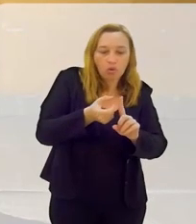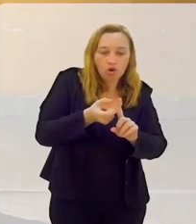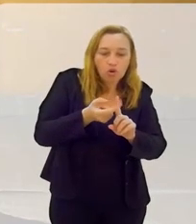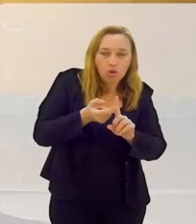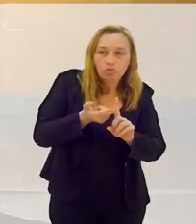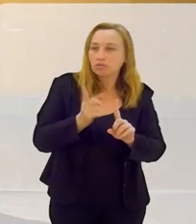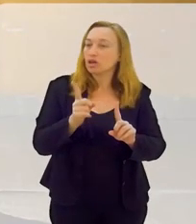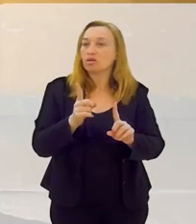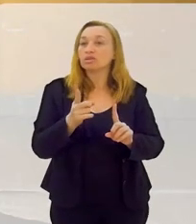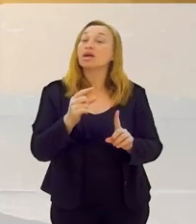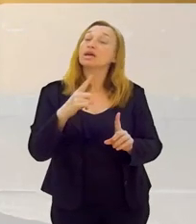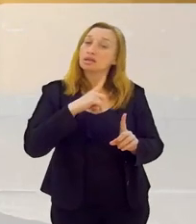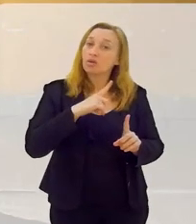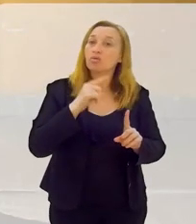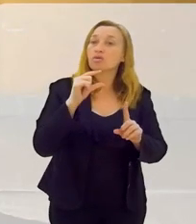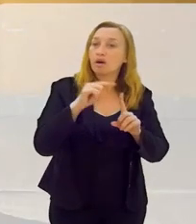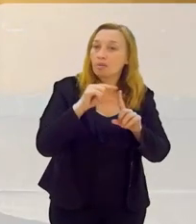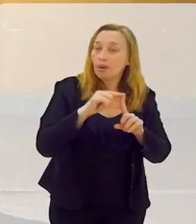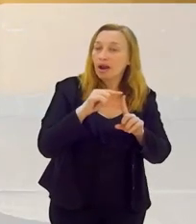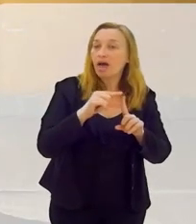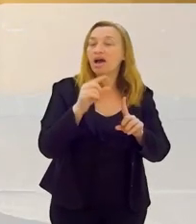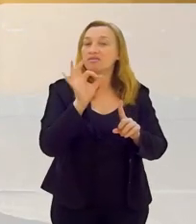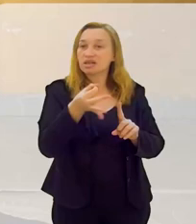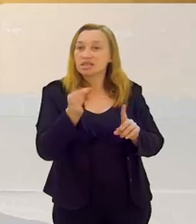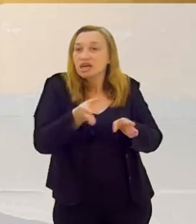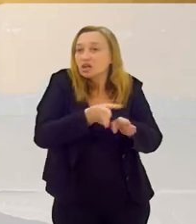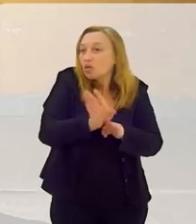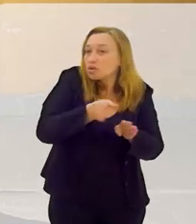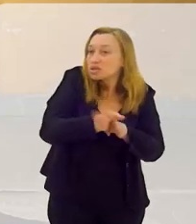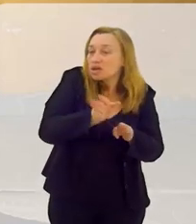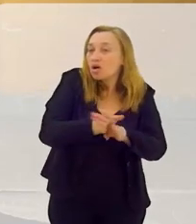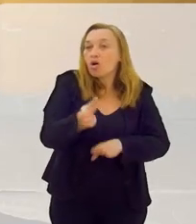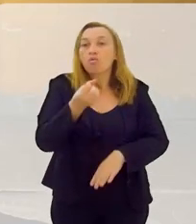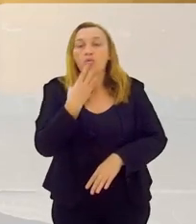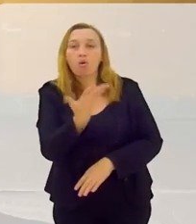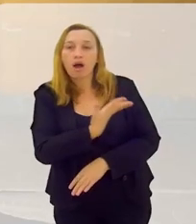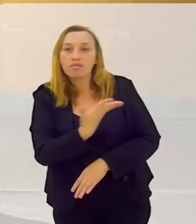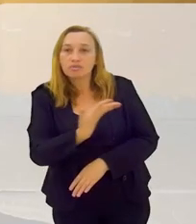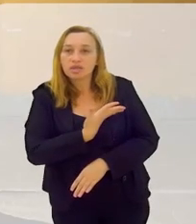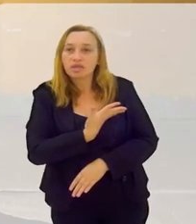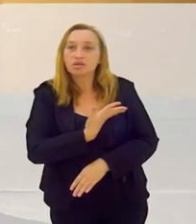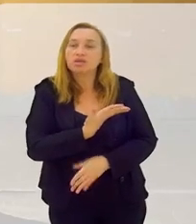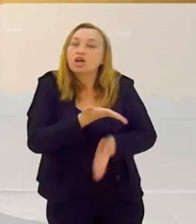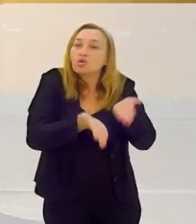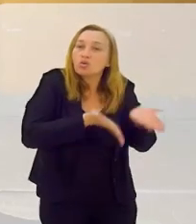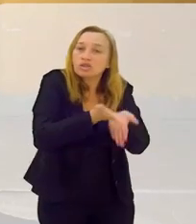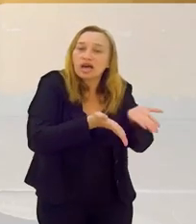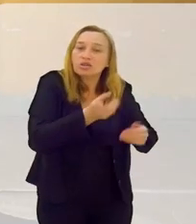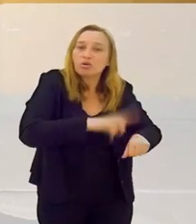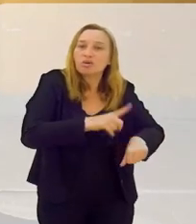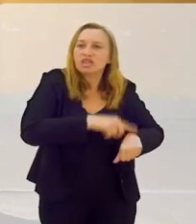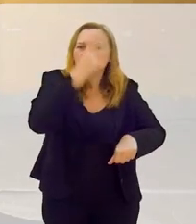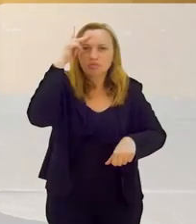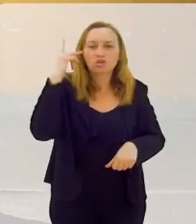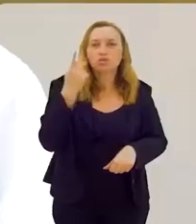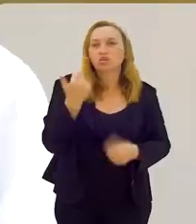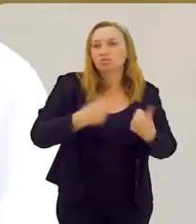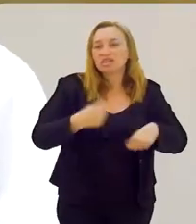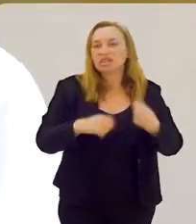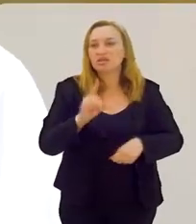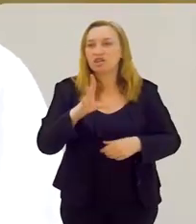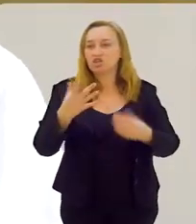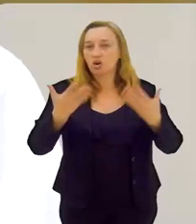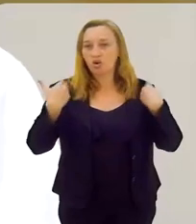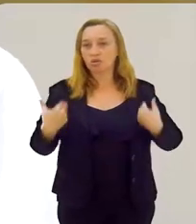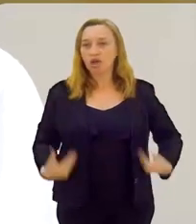ter uma boa palavra, você tem que ser um bom conselheiro, você tem que ser um bom amigo, você tem que ser um ombro na hora que as pessoas precisam. Não é